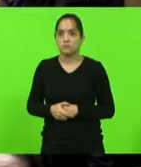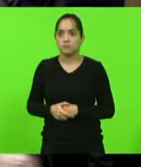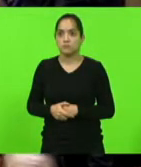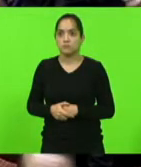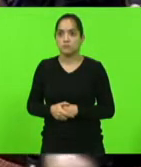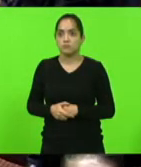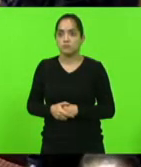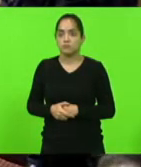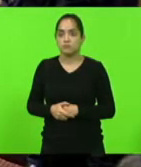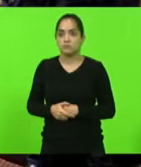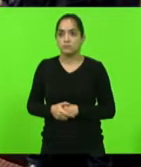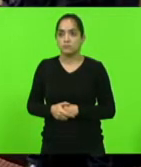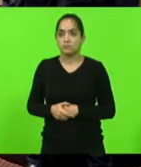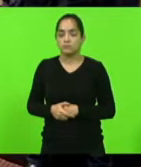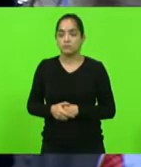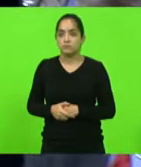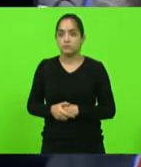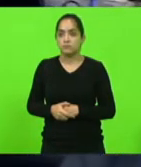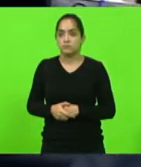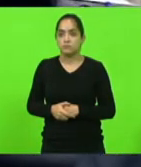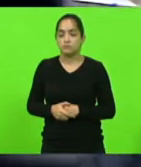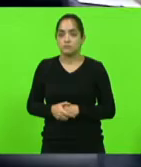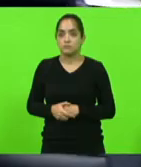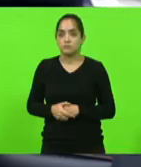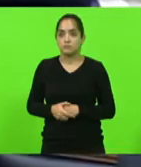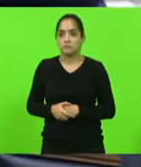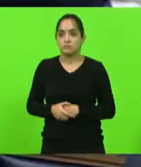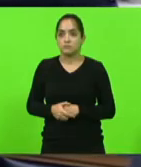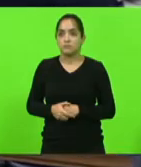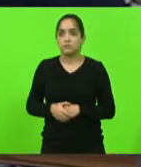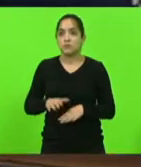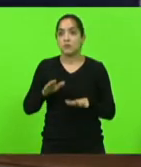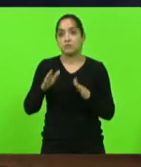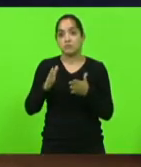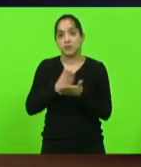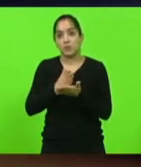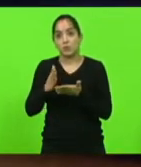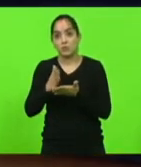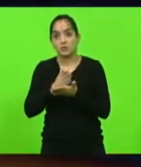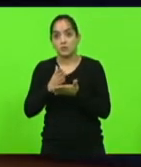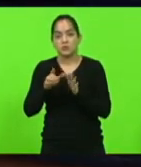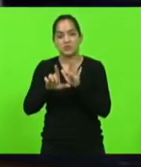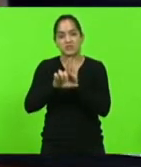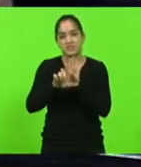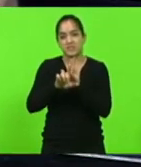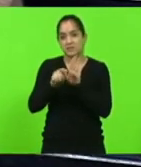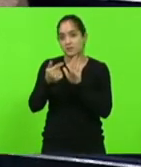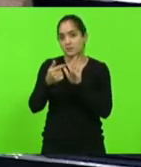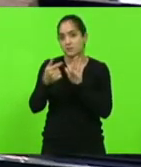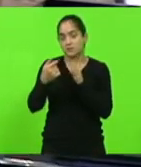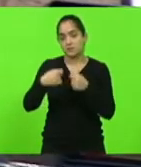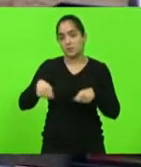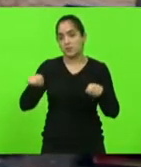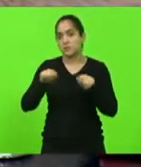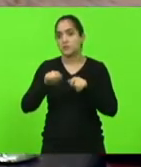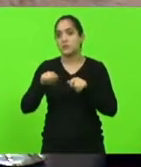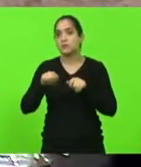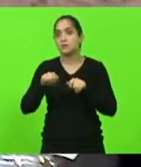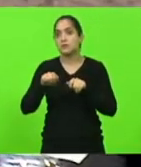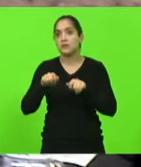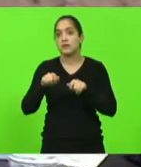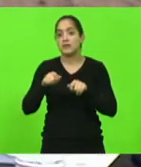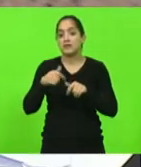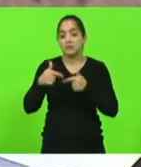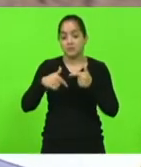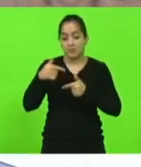eu acho que para certas coisas não precisa de leis e trabalhar com saúde